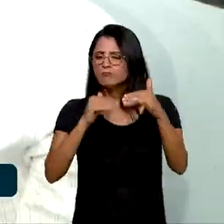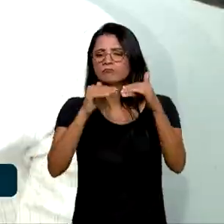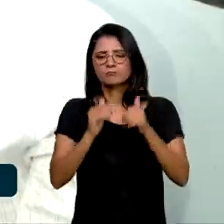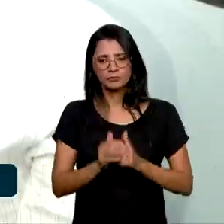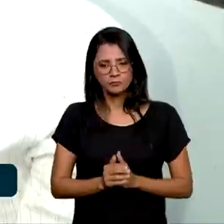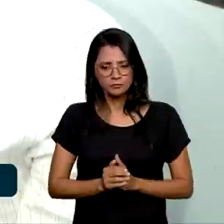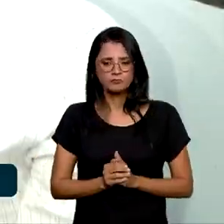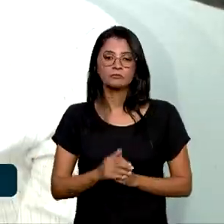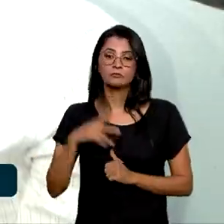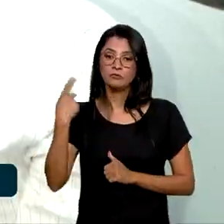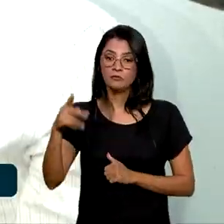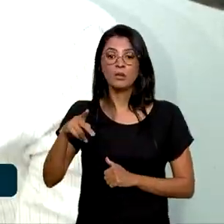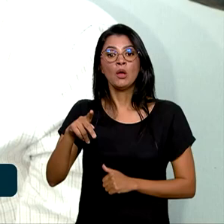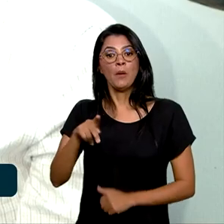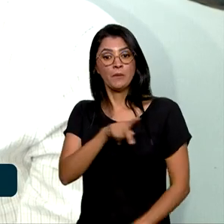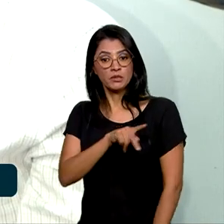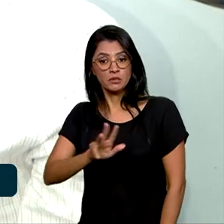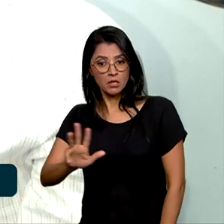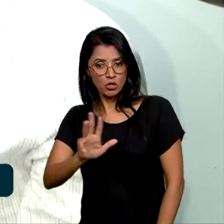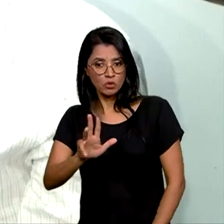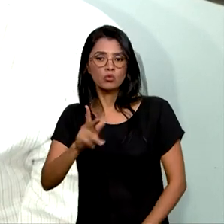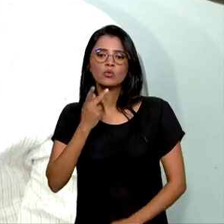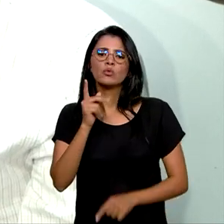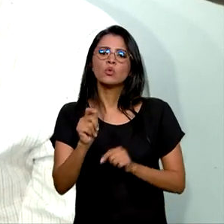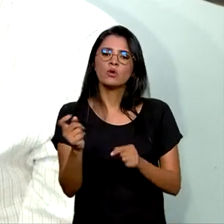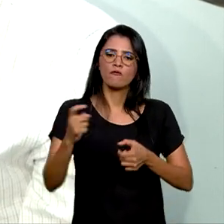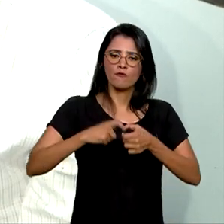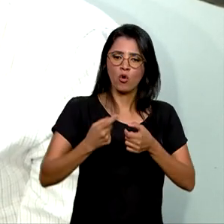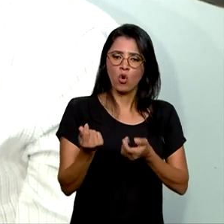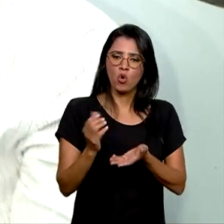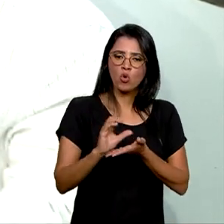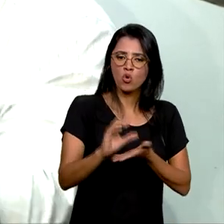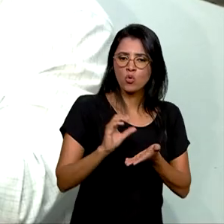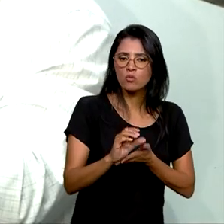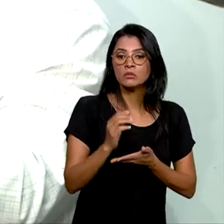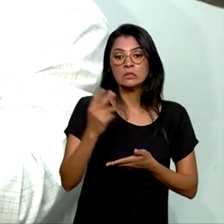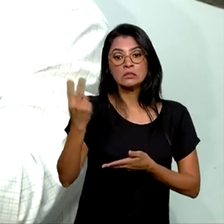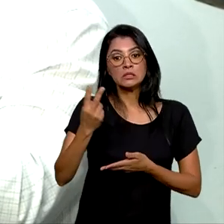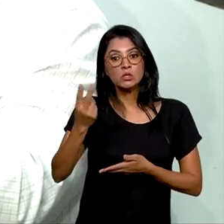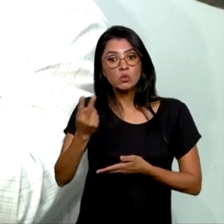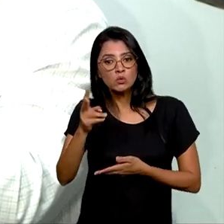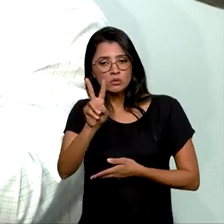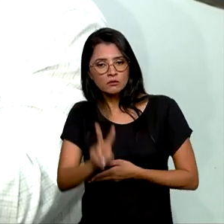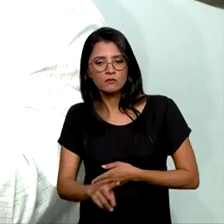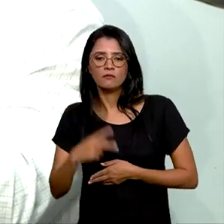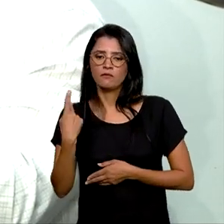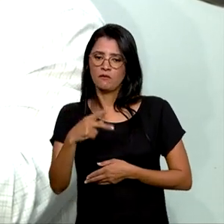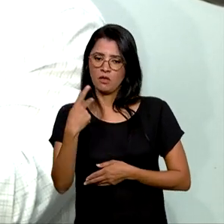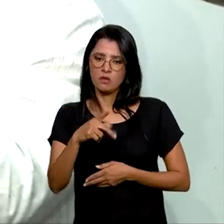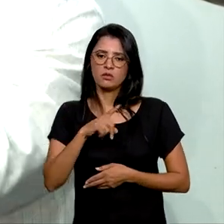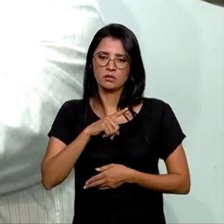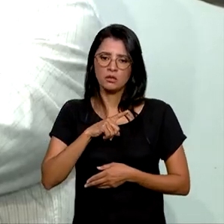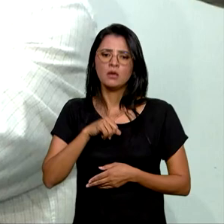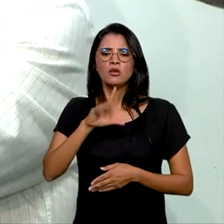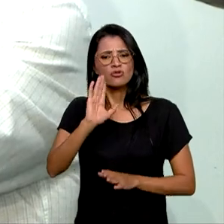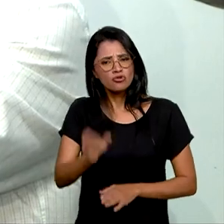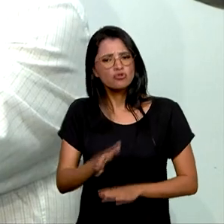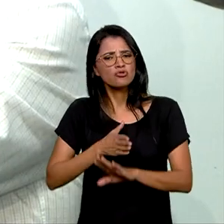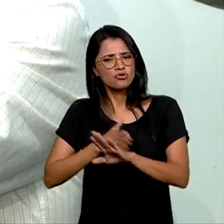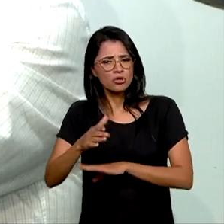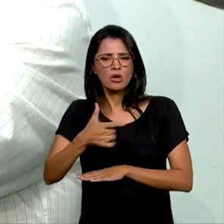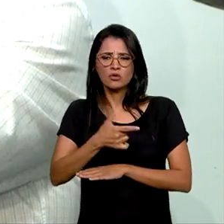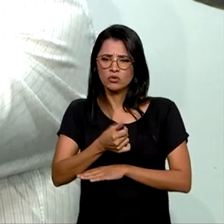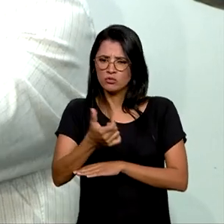Então, a determinação do presidente Lula, a volta de investimentos na Embrapa, pela segunda vez na história lá ter a PAC, já teve lá acho que